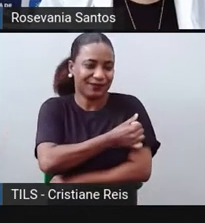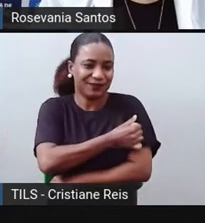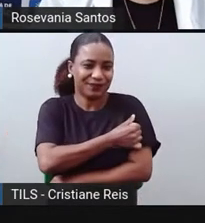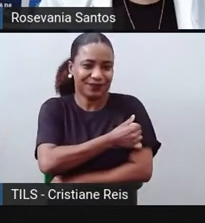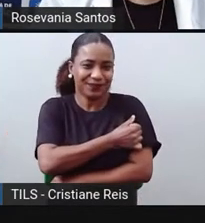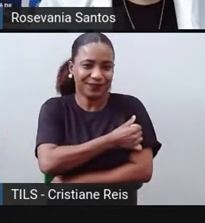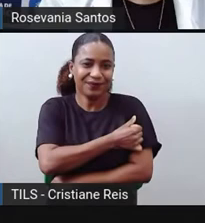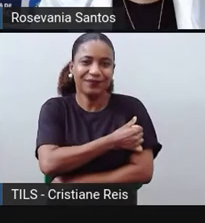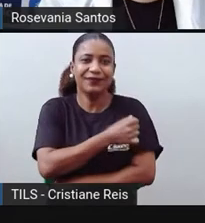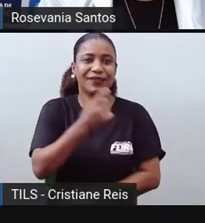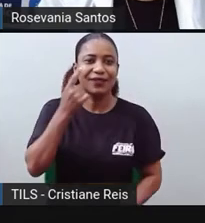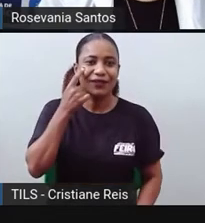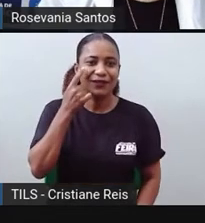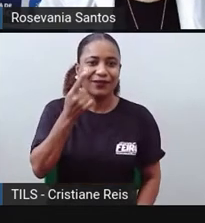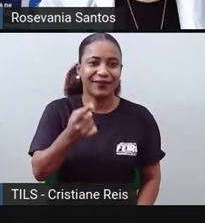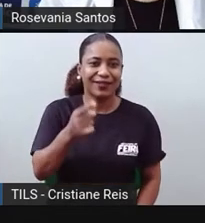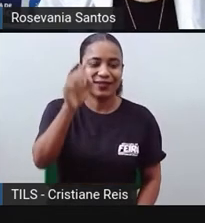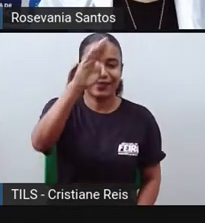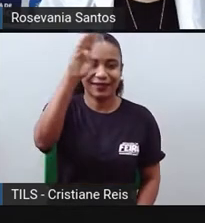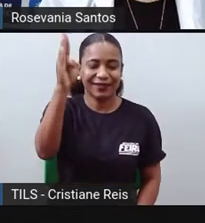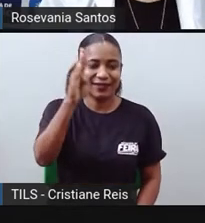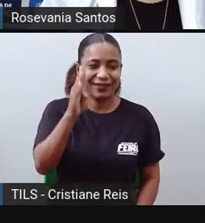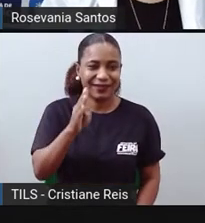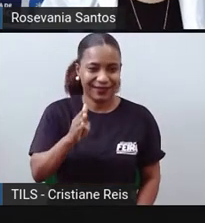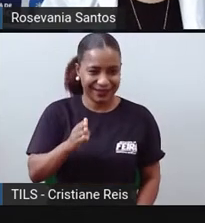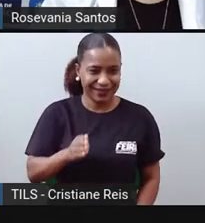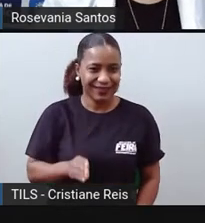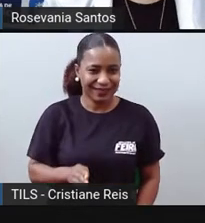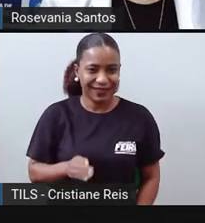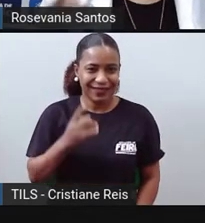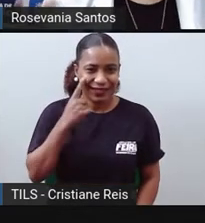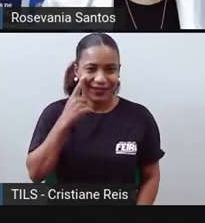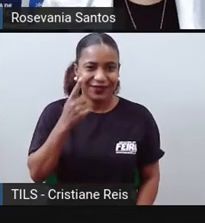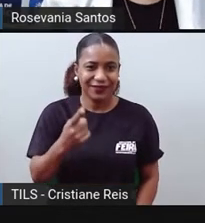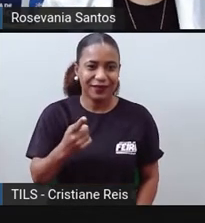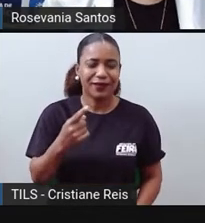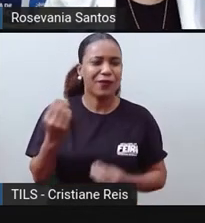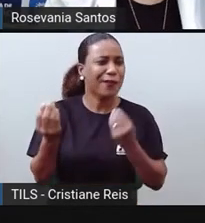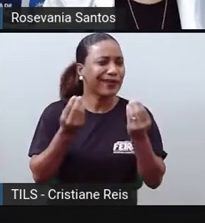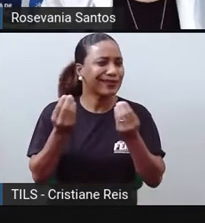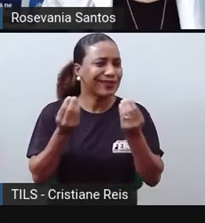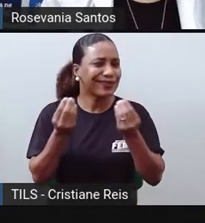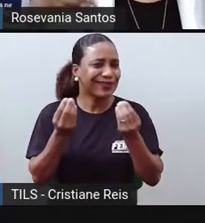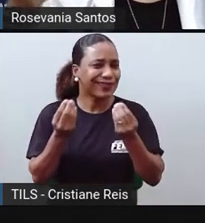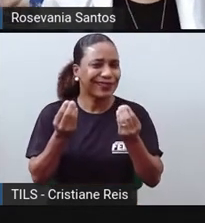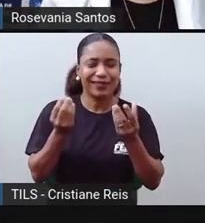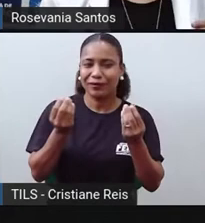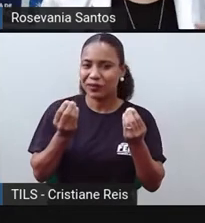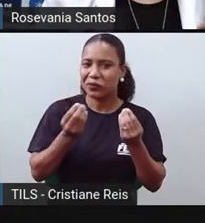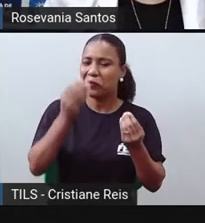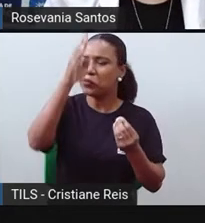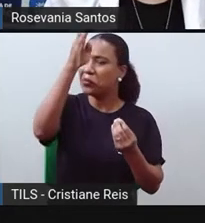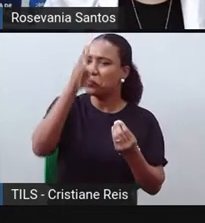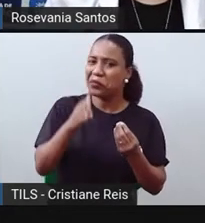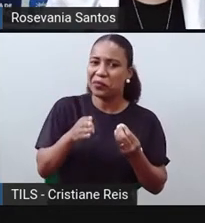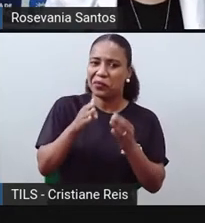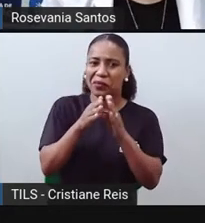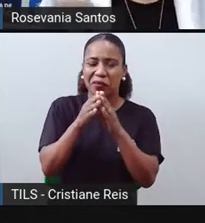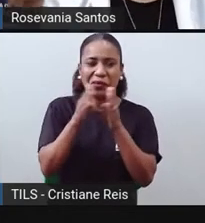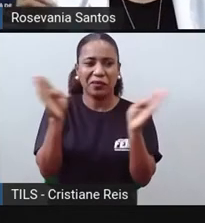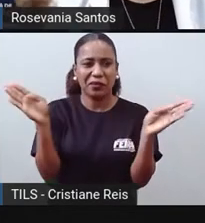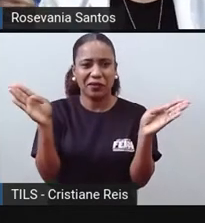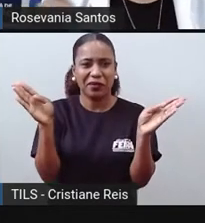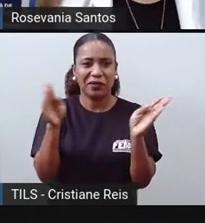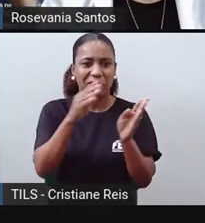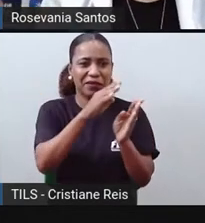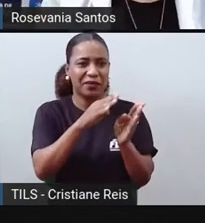mudança de data. Que, quando a gente dá aula para vocês, você fica, mas como assim, Pró? Passando dessa linha é um dia a mais,